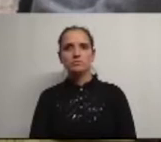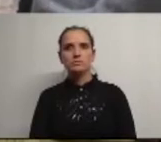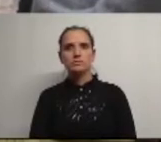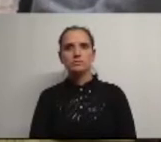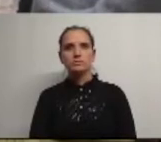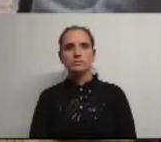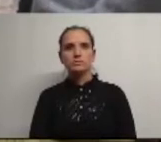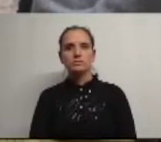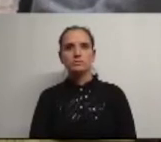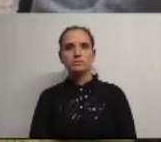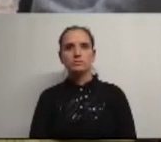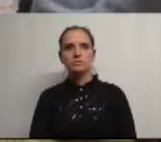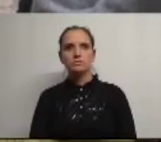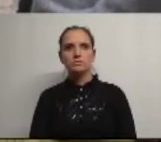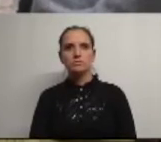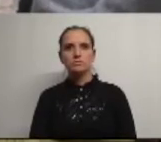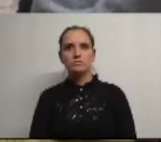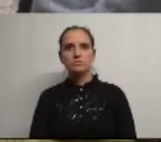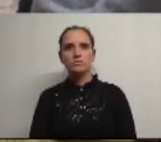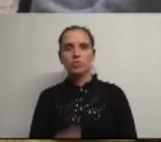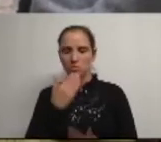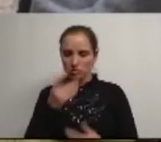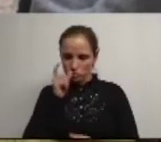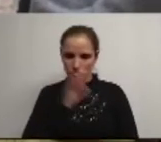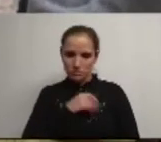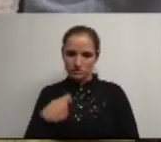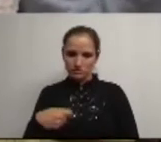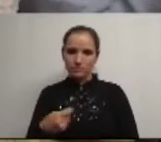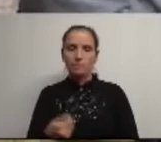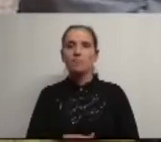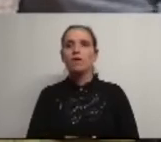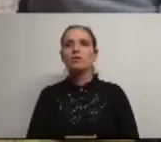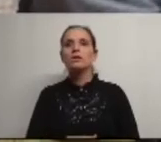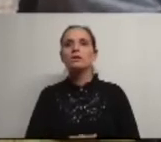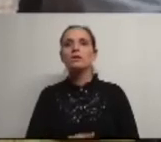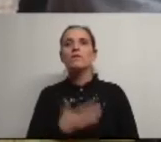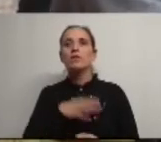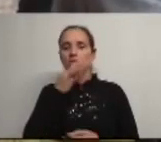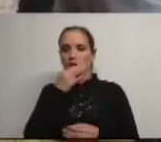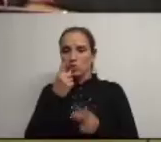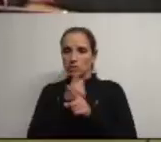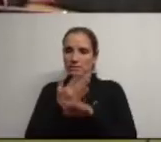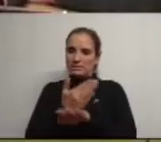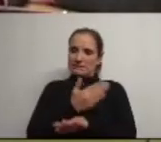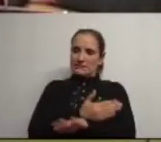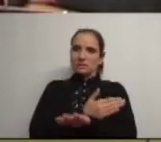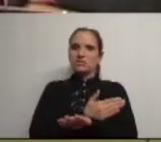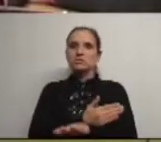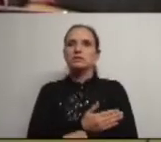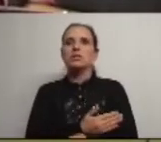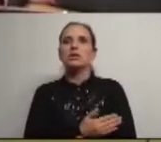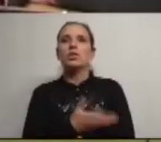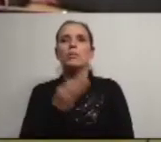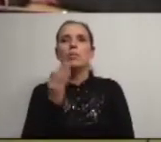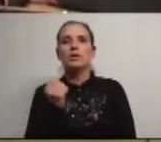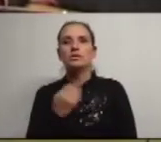obrigado obrigado senhor presidente e vou me permitir um comentário anterior aqui à intervenção do